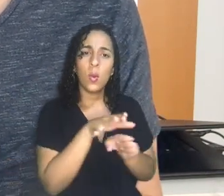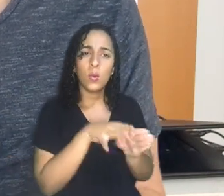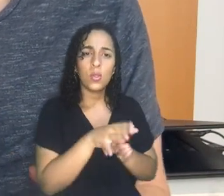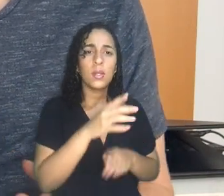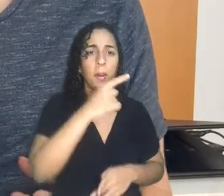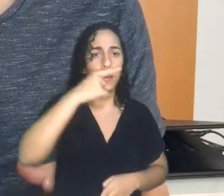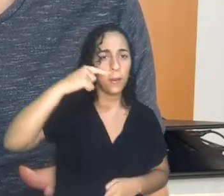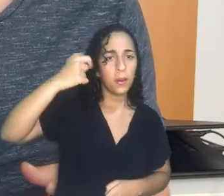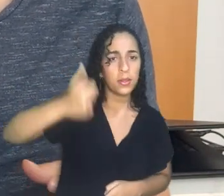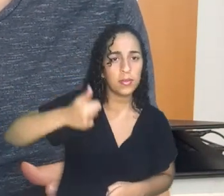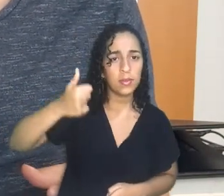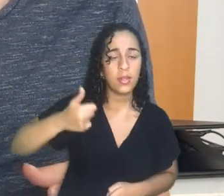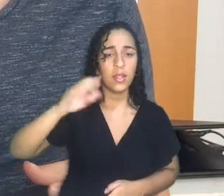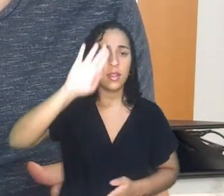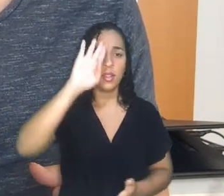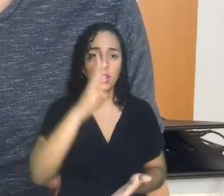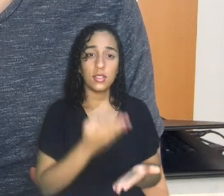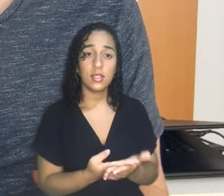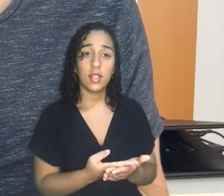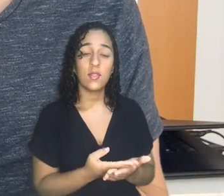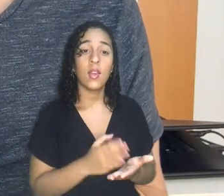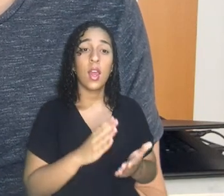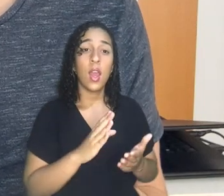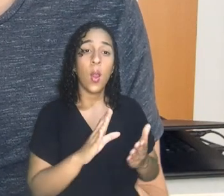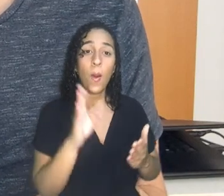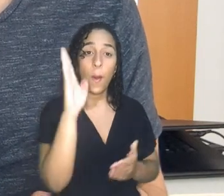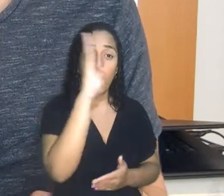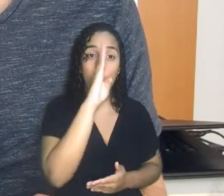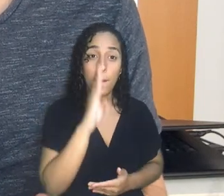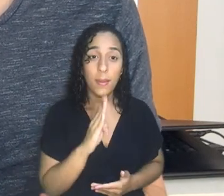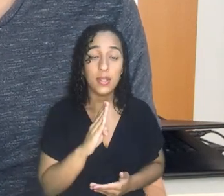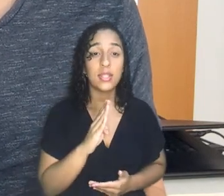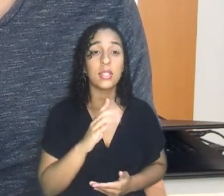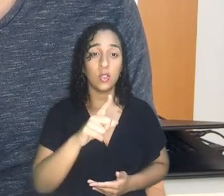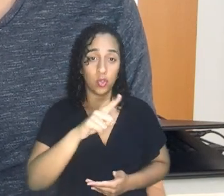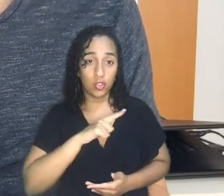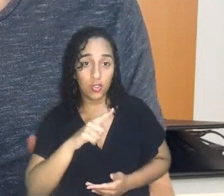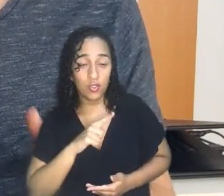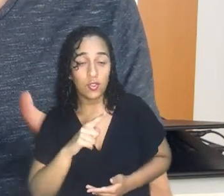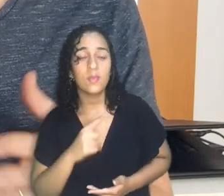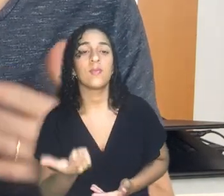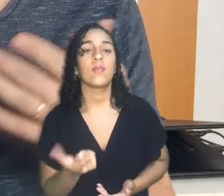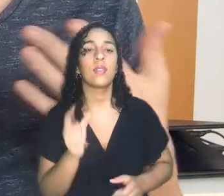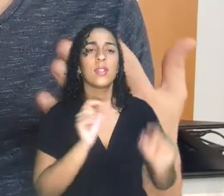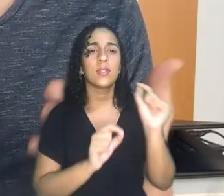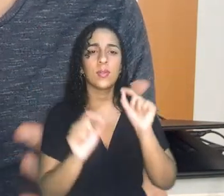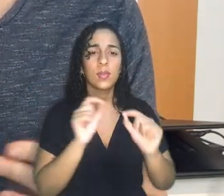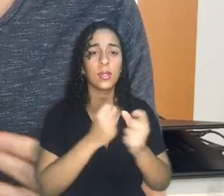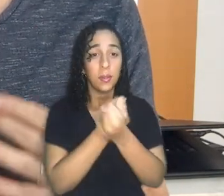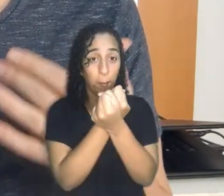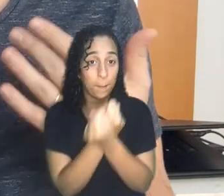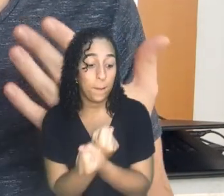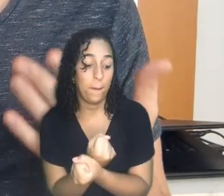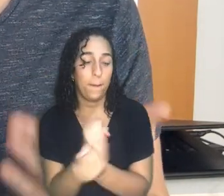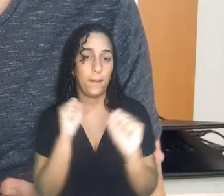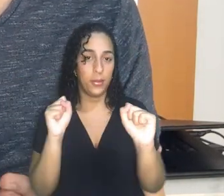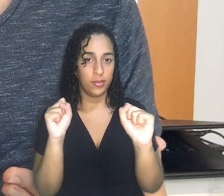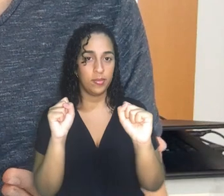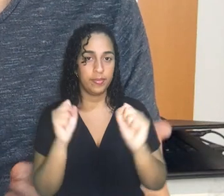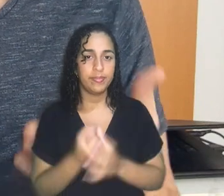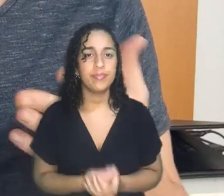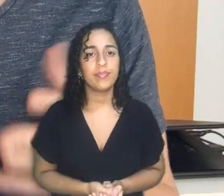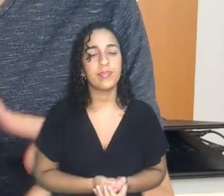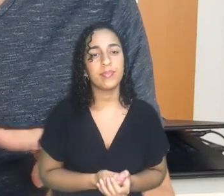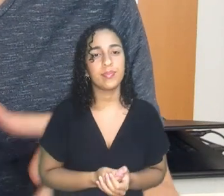emancipação, acreditava em criar um país na qual a abolição fosse feita, ali com os acordos com a Inglaterra e tudo